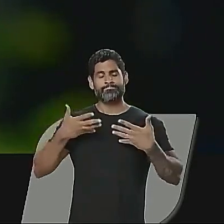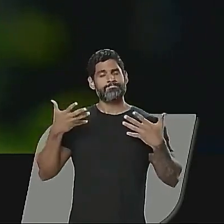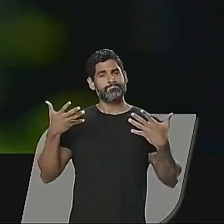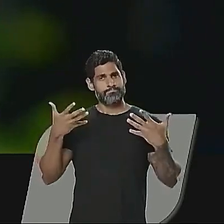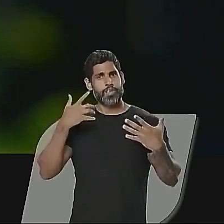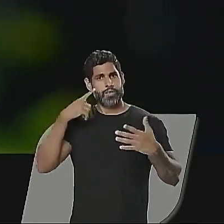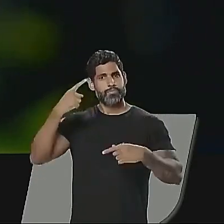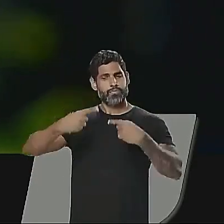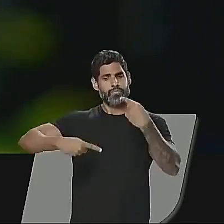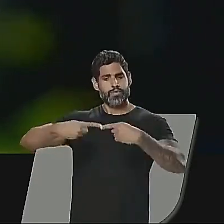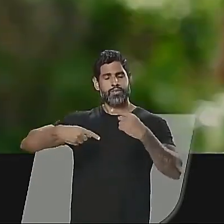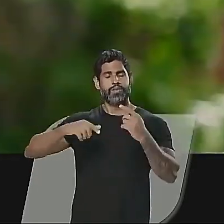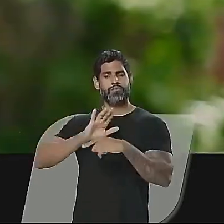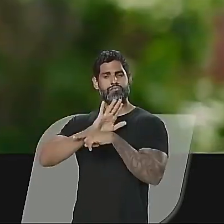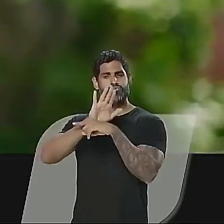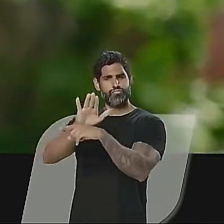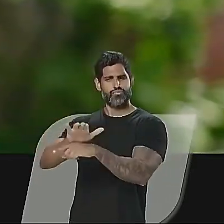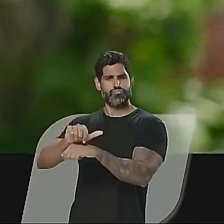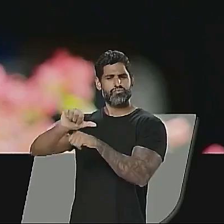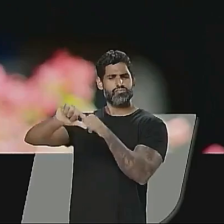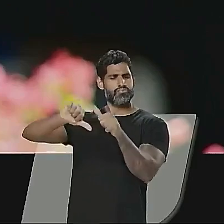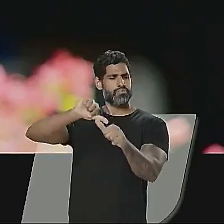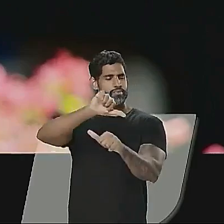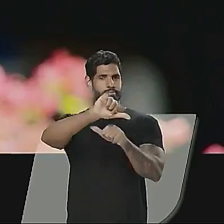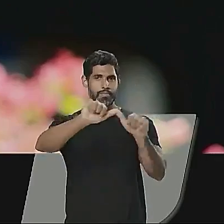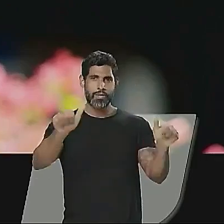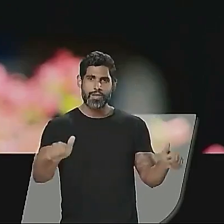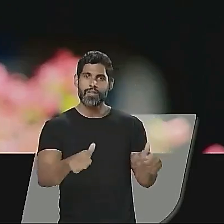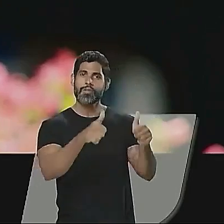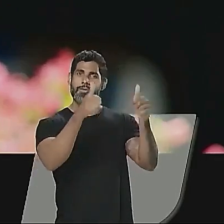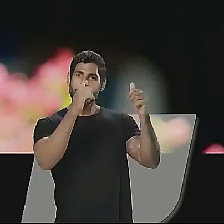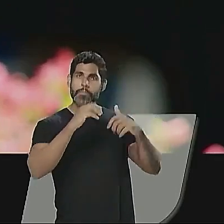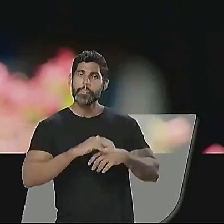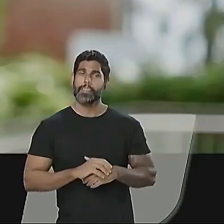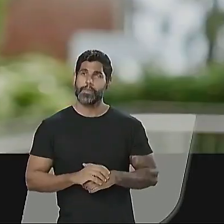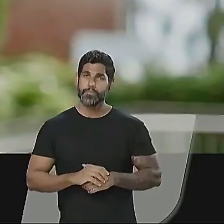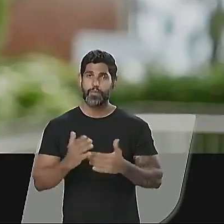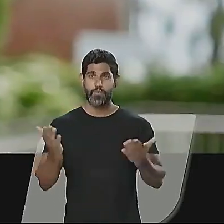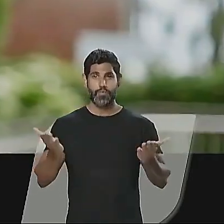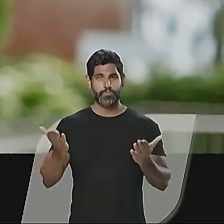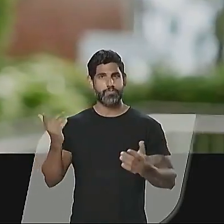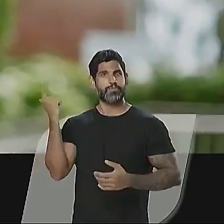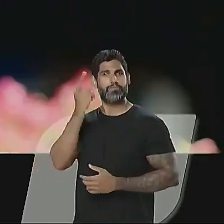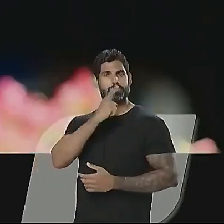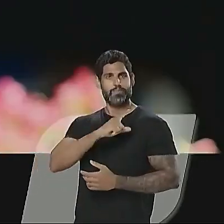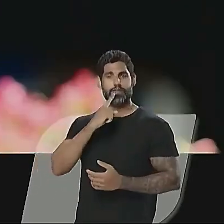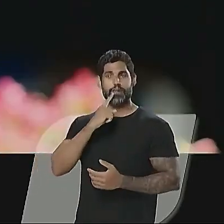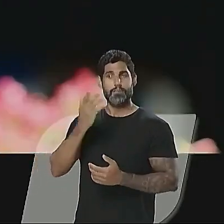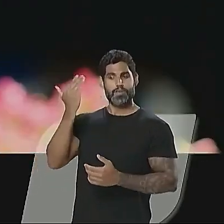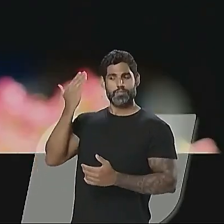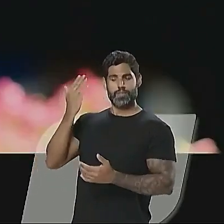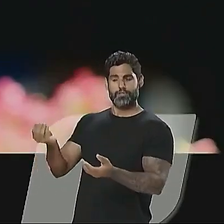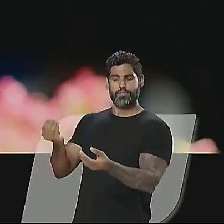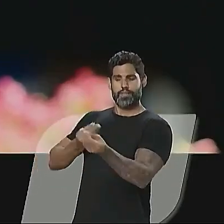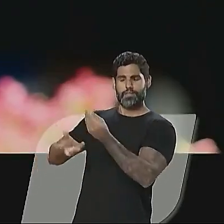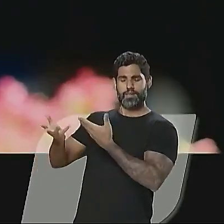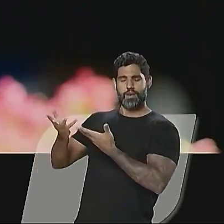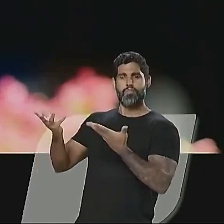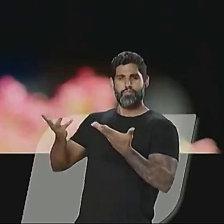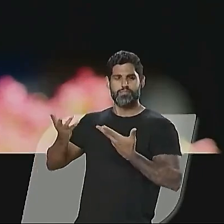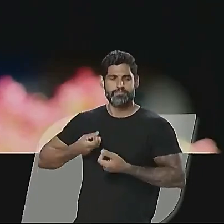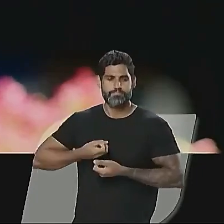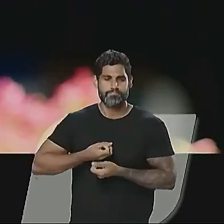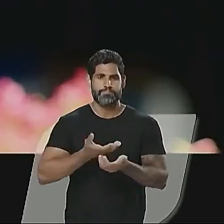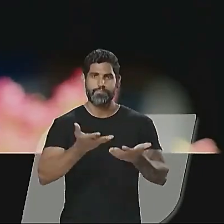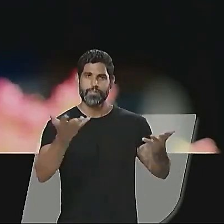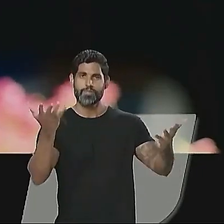através da política, fazer as mudanças na nossa cidade, na cidade de João Pessoa. E hoje chegou a vez de devolver à minha cidade